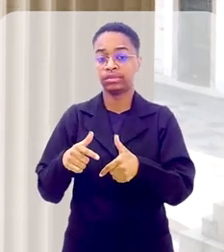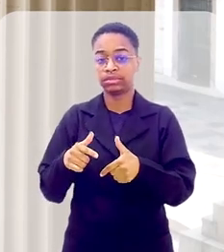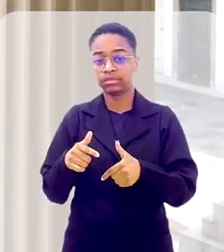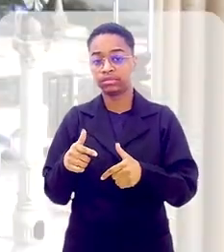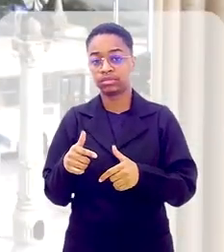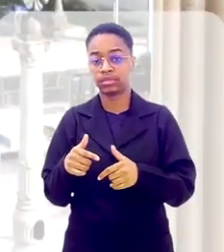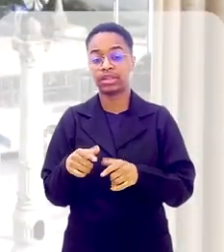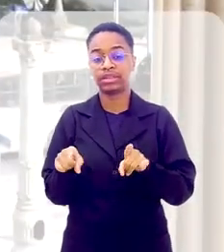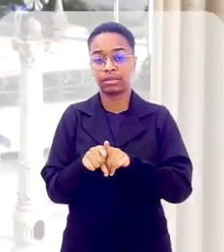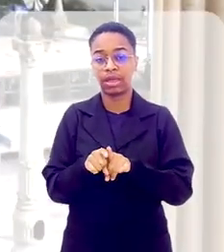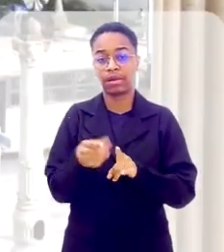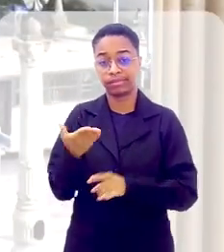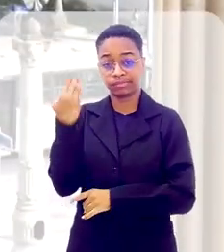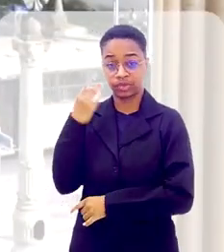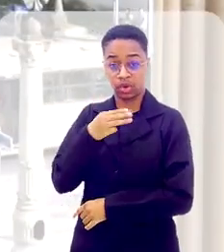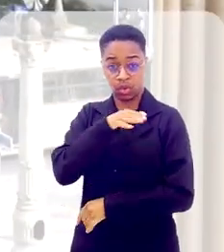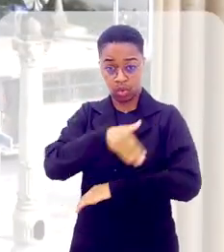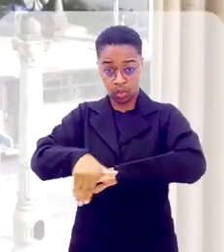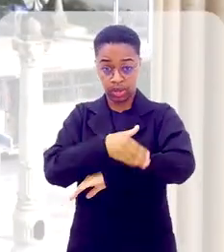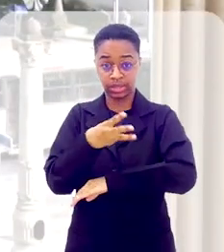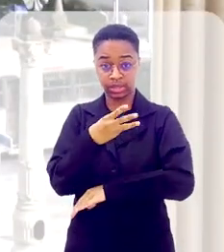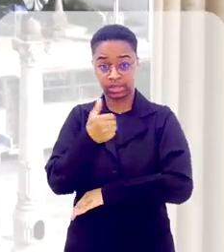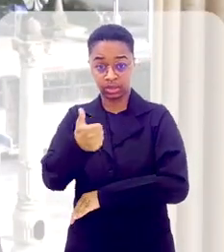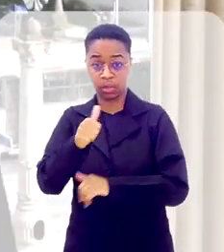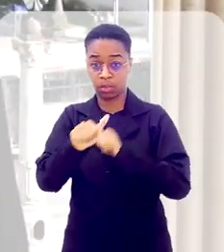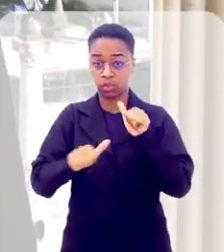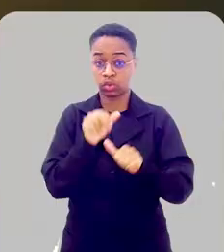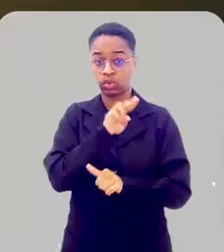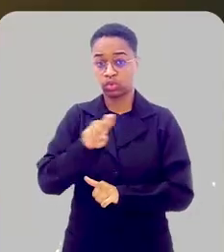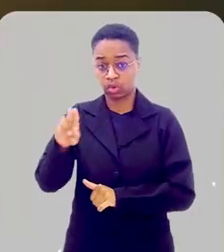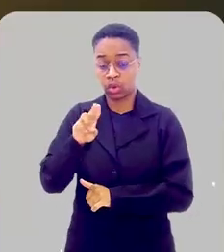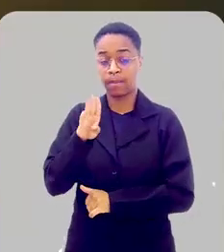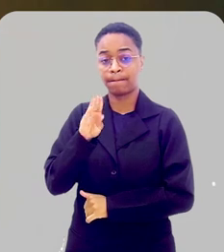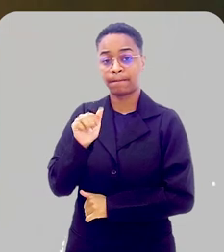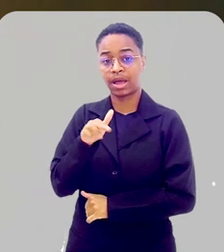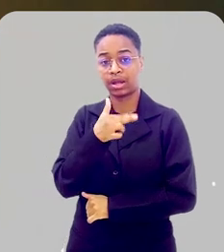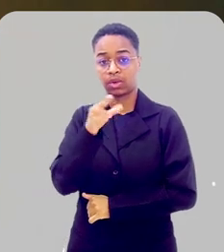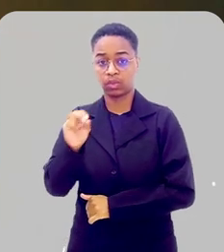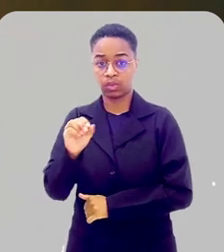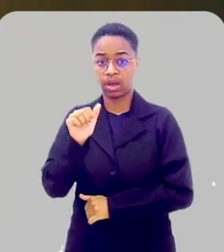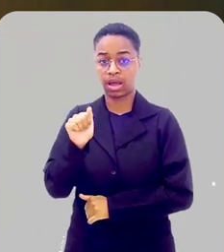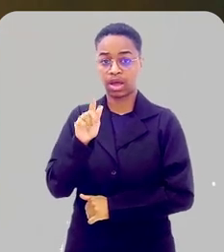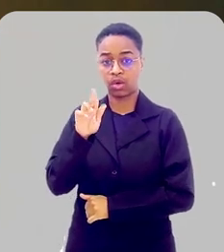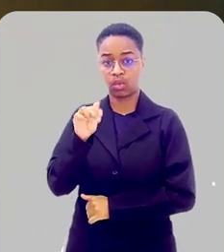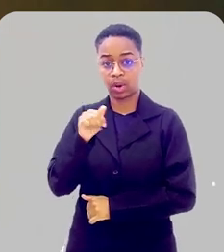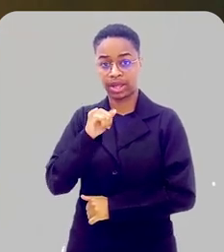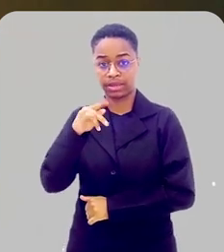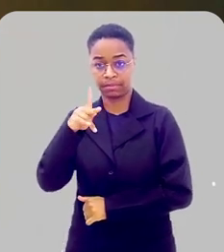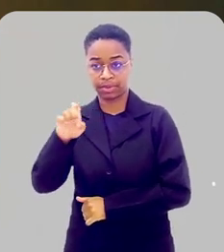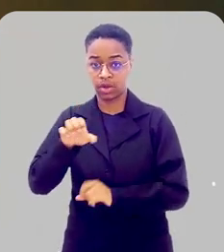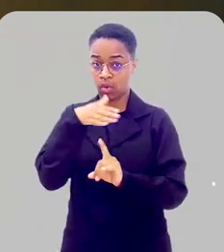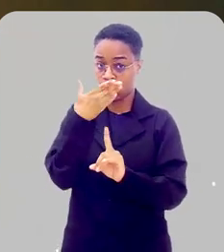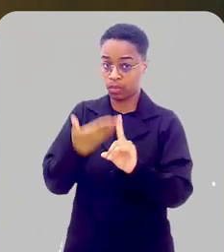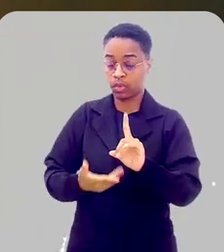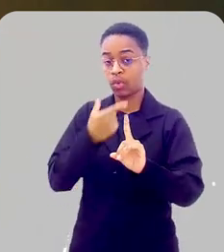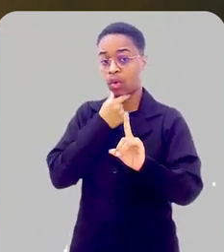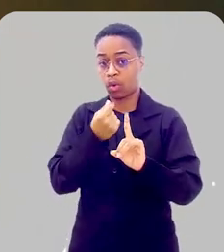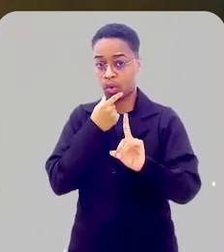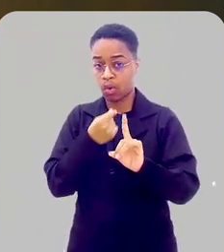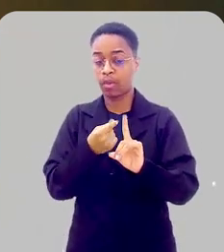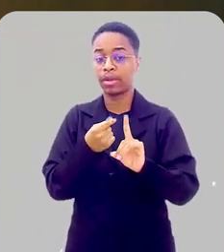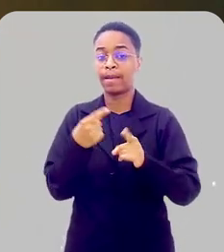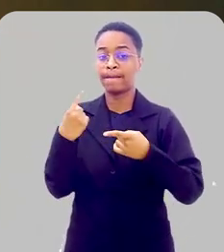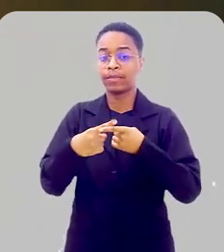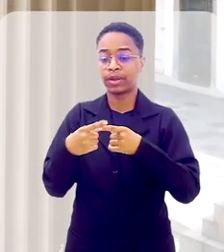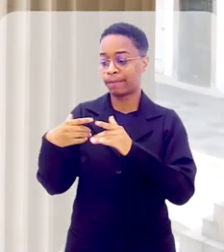Guerra de Independência. A antiga Rua 31 se transformou em Barão de Aguaripe, em homenagem ao governador da província durante o